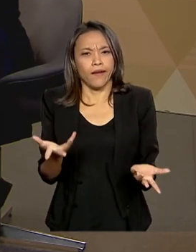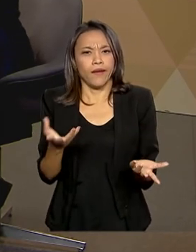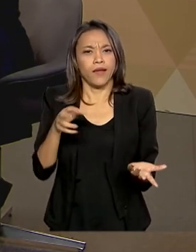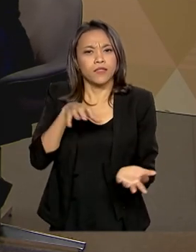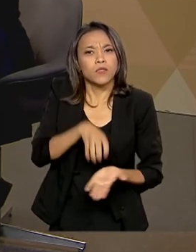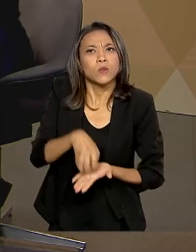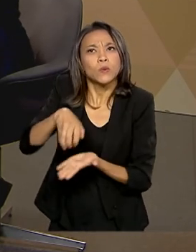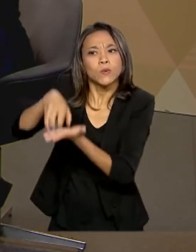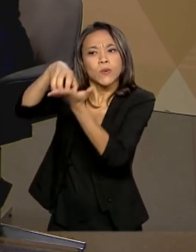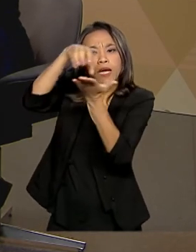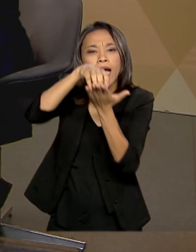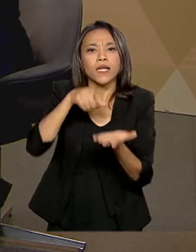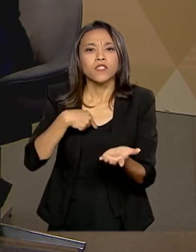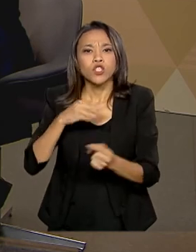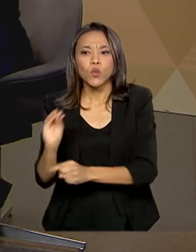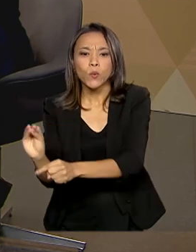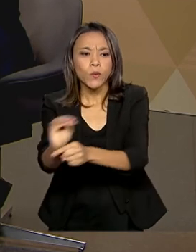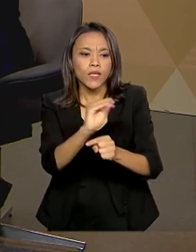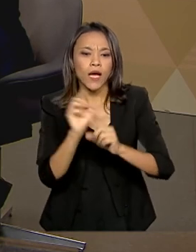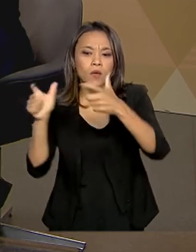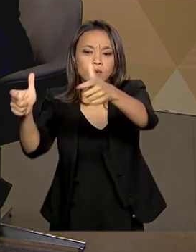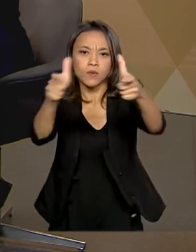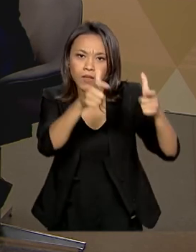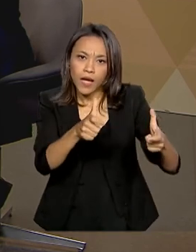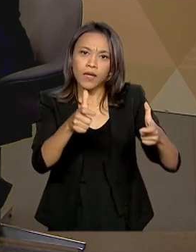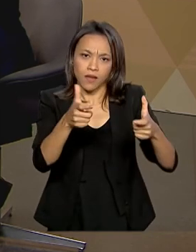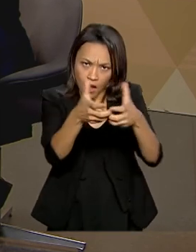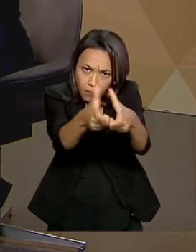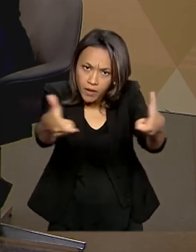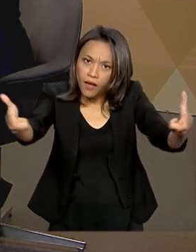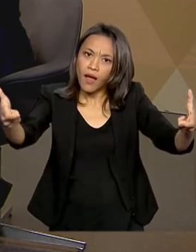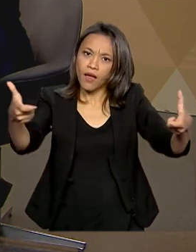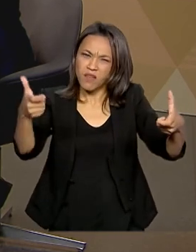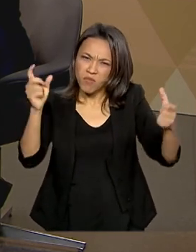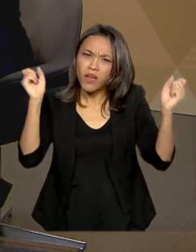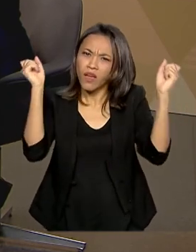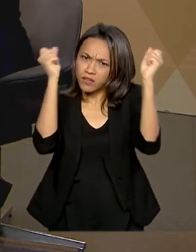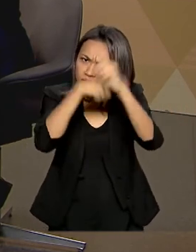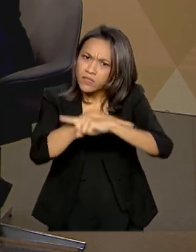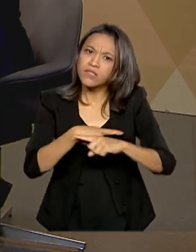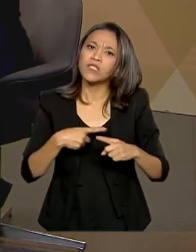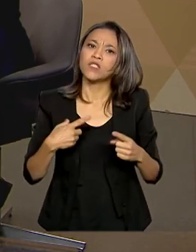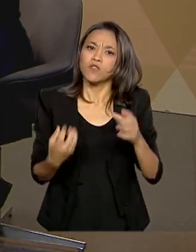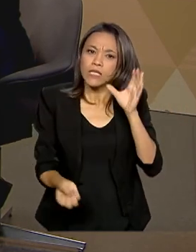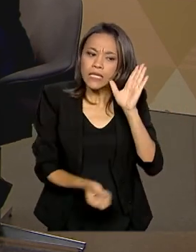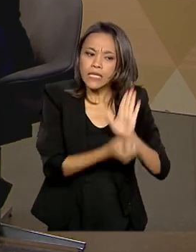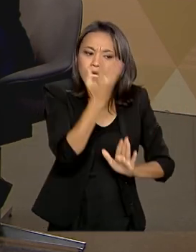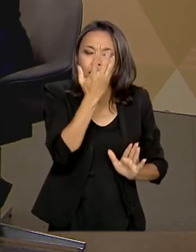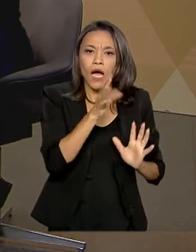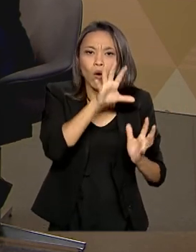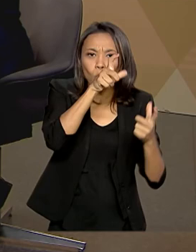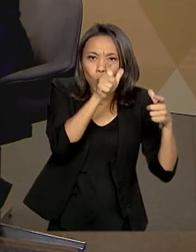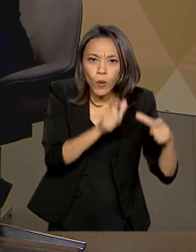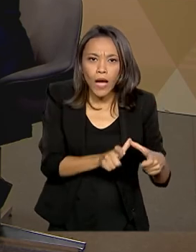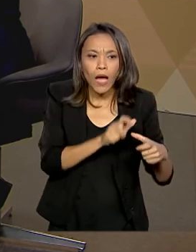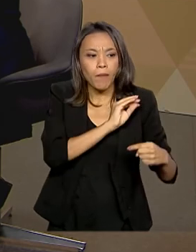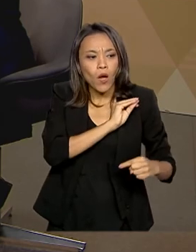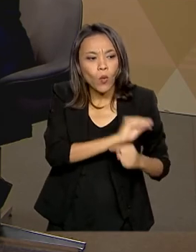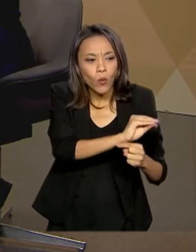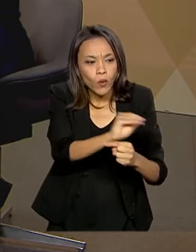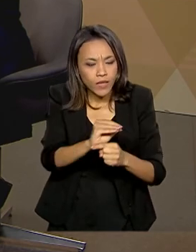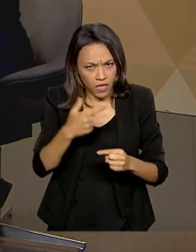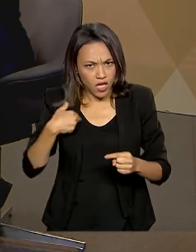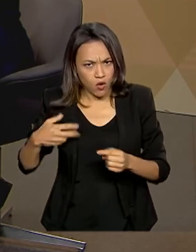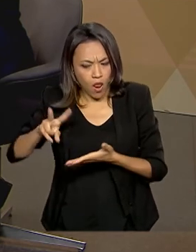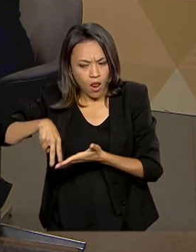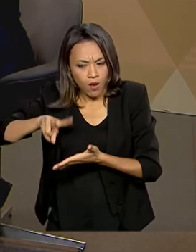conservação em termos de ampliação? É um processo complexo você criar uma unidade de conservação, pelo que eu estudei aqui